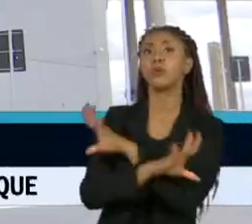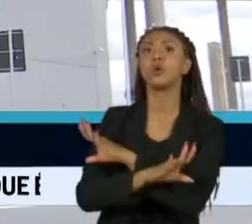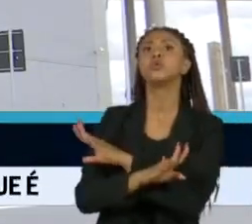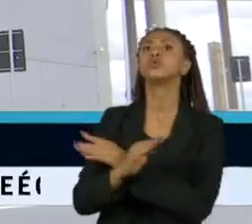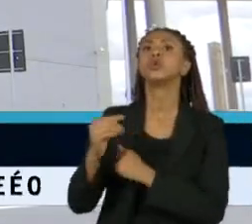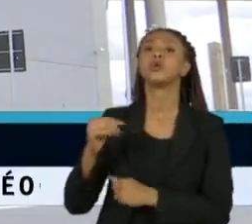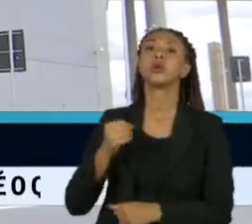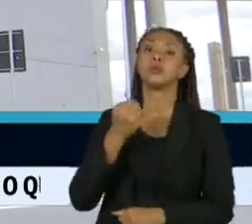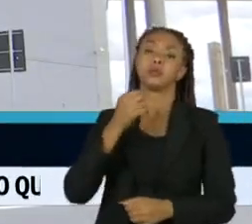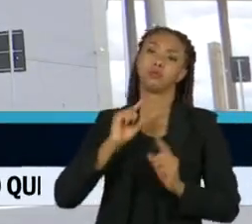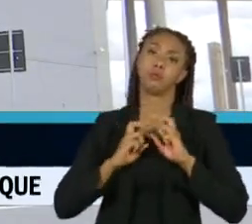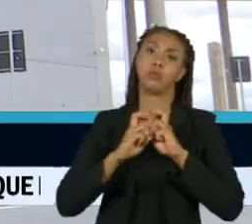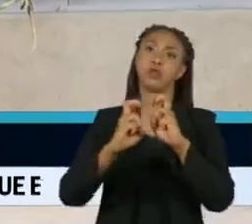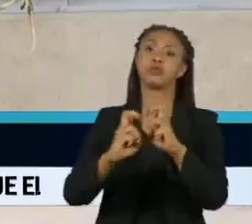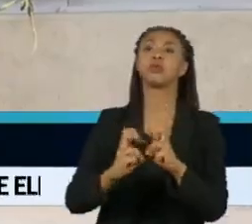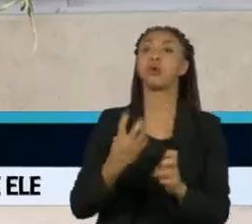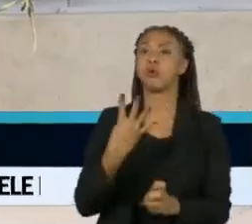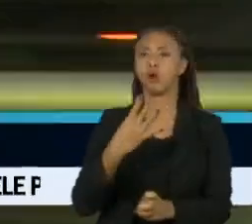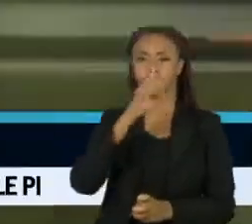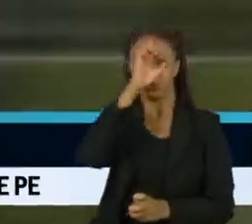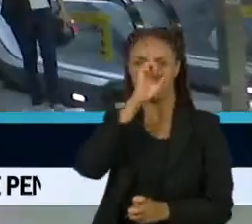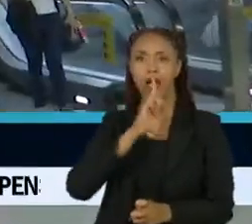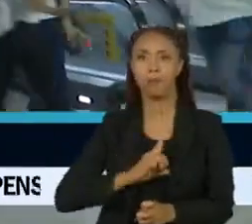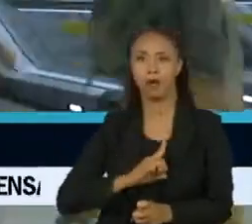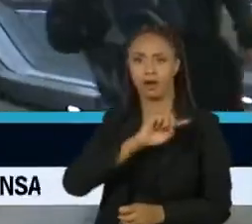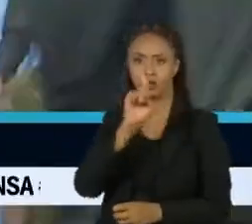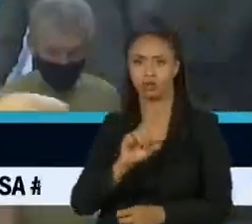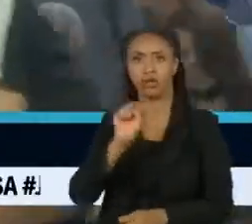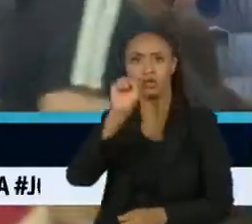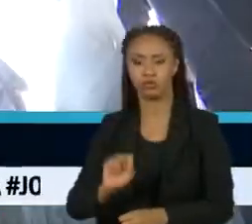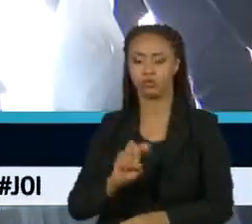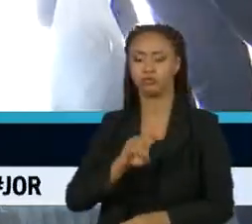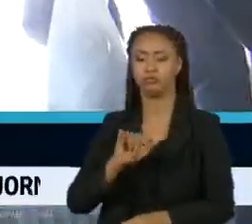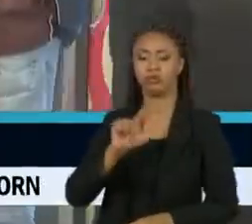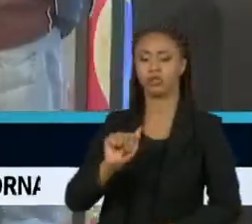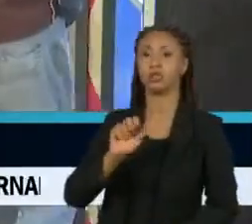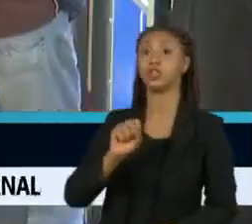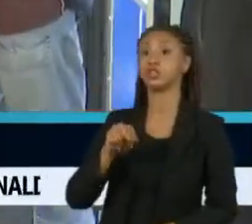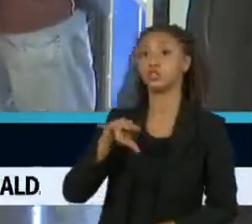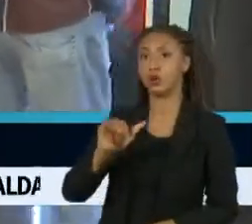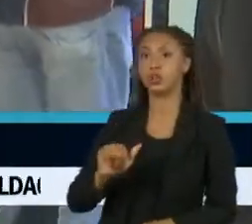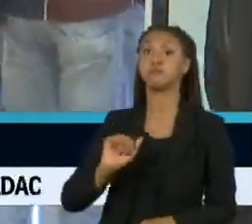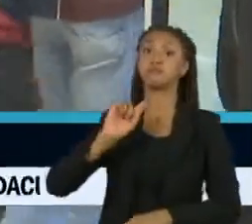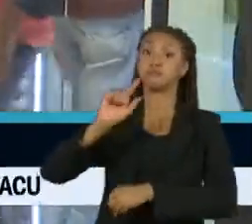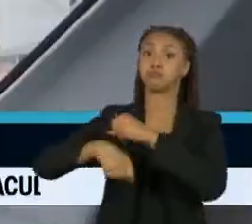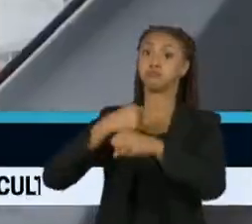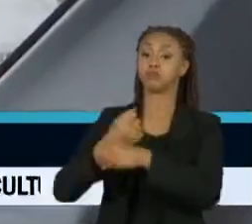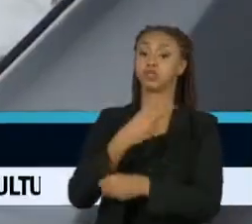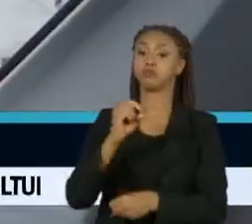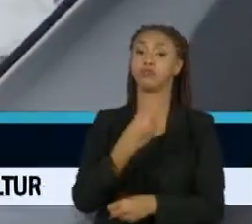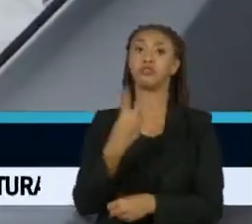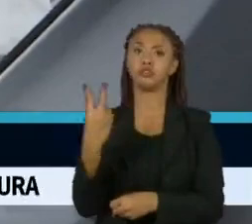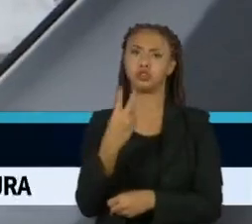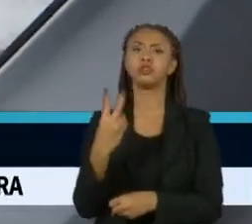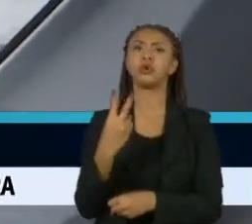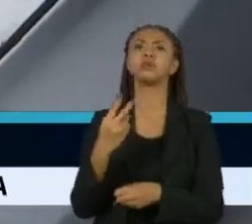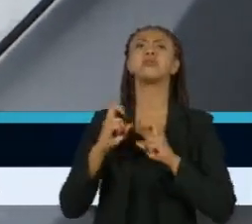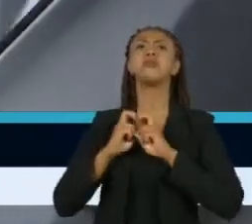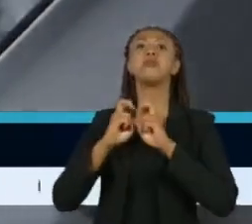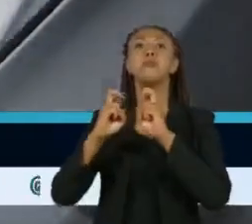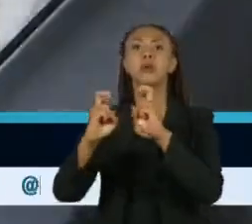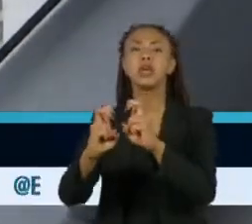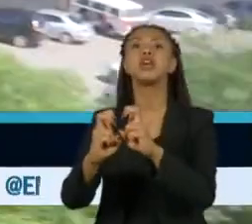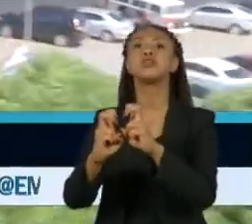Sônia da linha 4 Amarela na Zona Sul. E deve entregar em 2022 a estação Jardim Colonial da linha